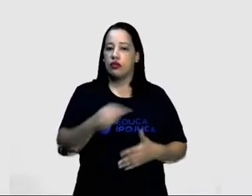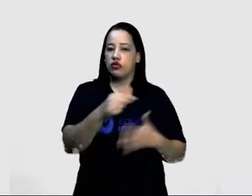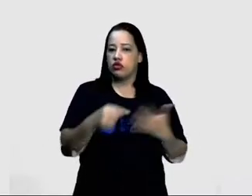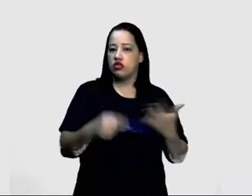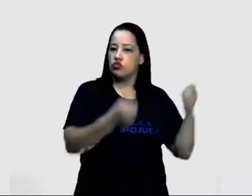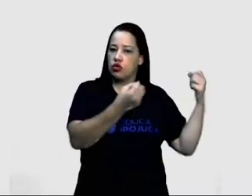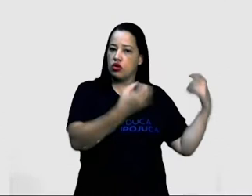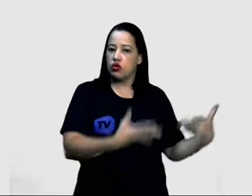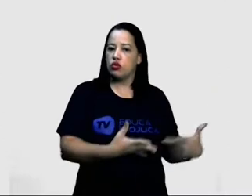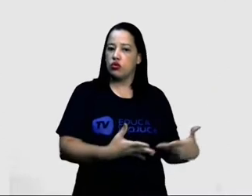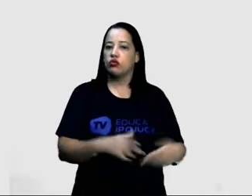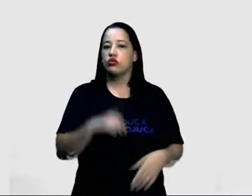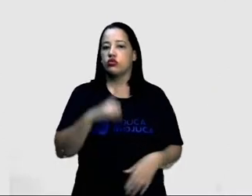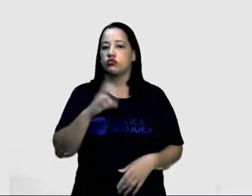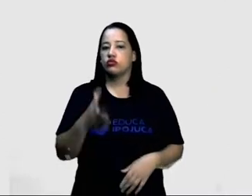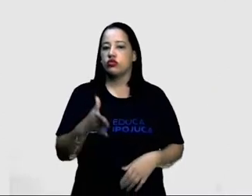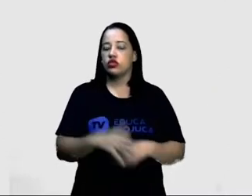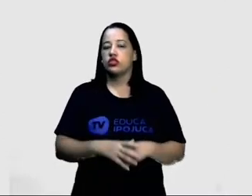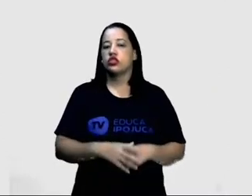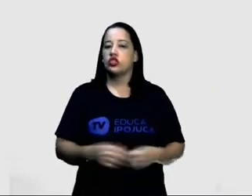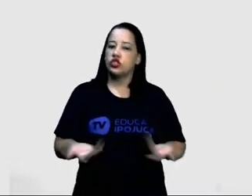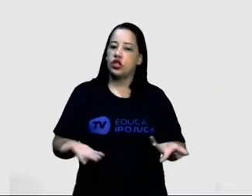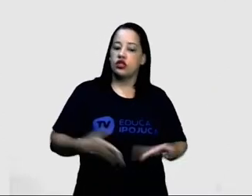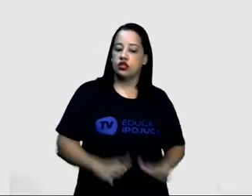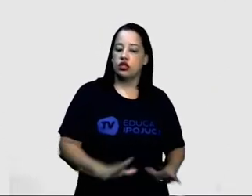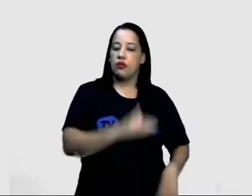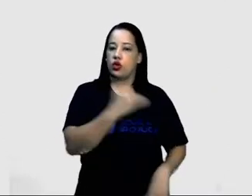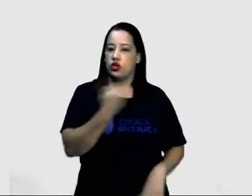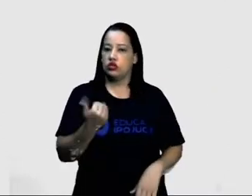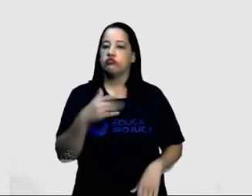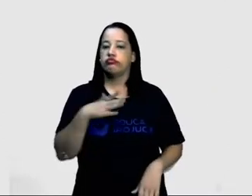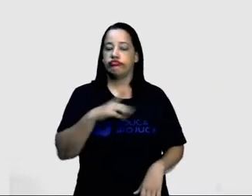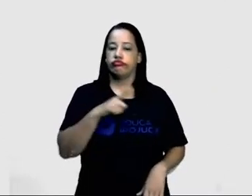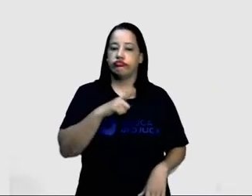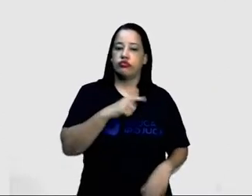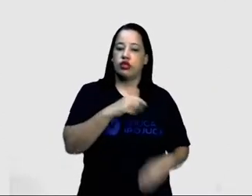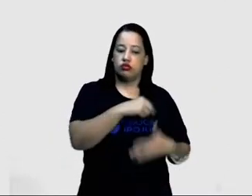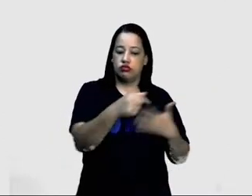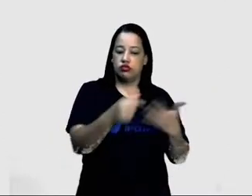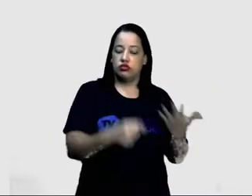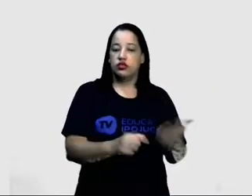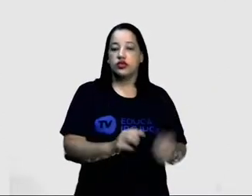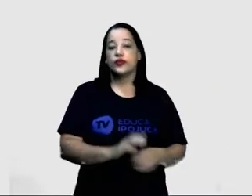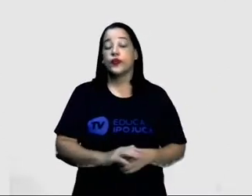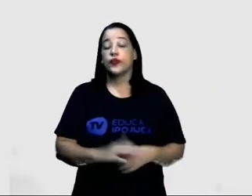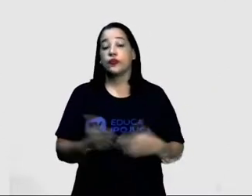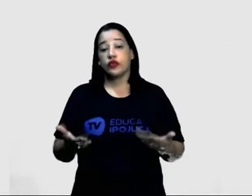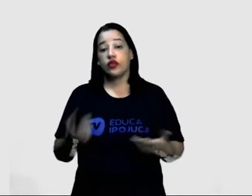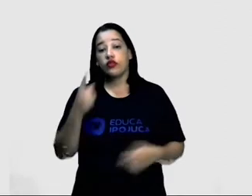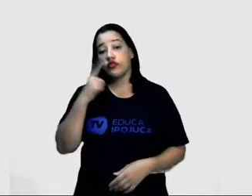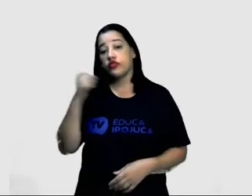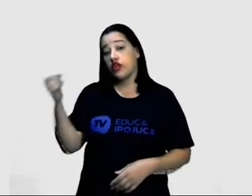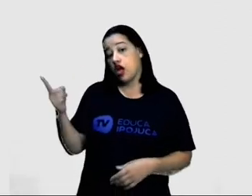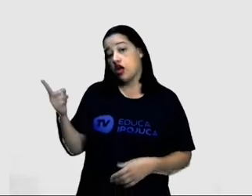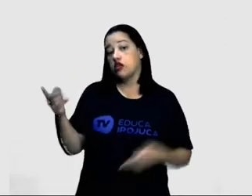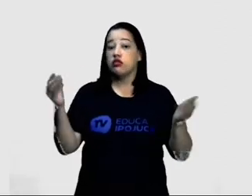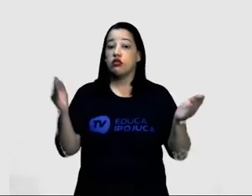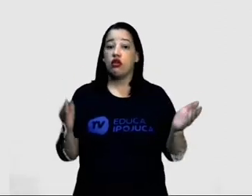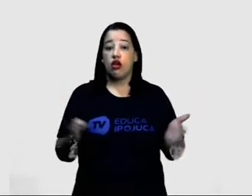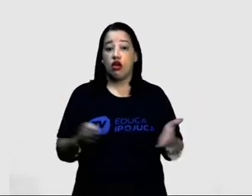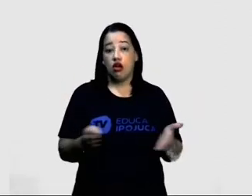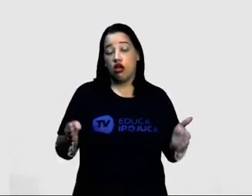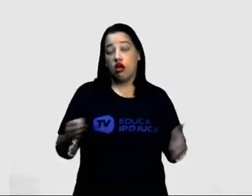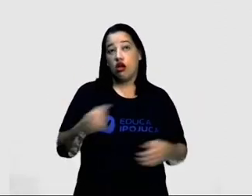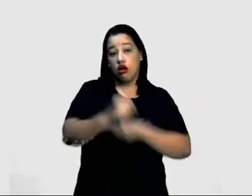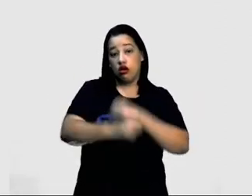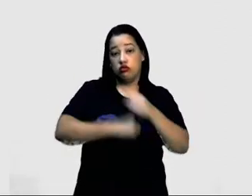anteriormente com relação à taxa de natalidade e mortalidade e a gente vê que a pirâmide, a partir dos anos 2000, ela